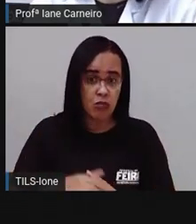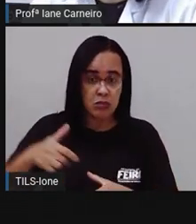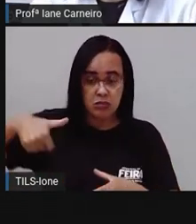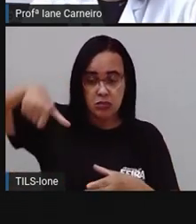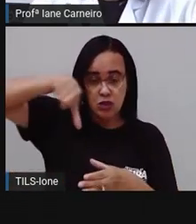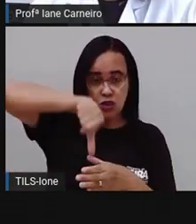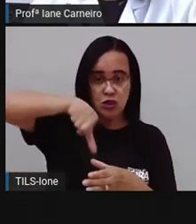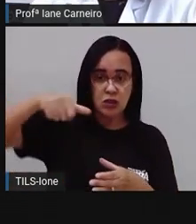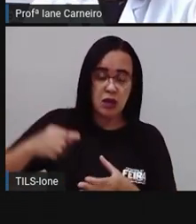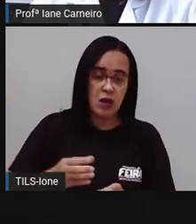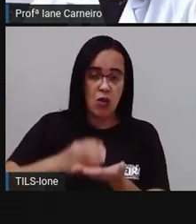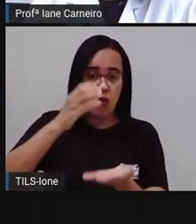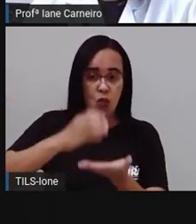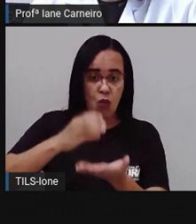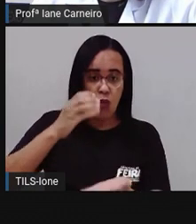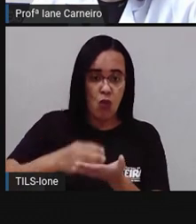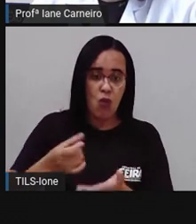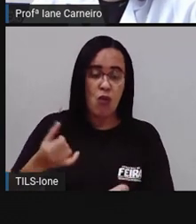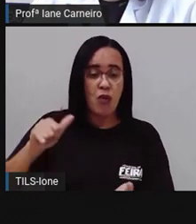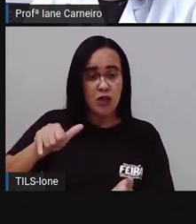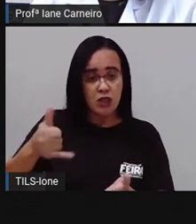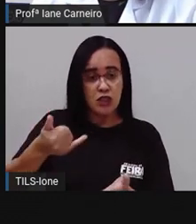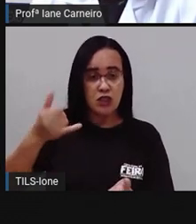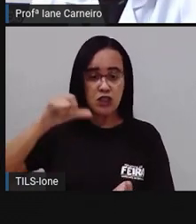no copo? É numa xícara ou numa colher?